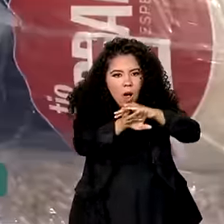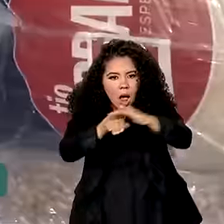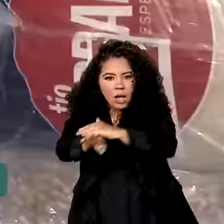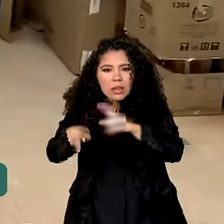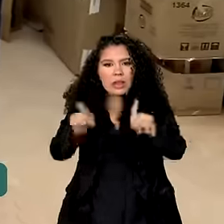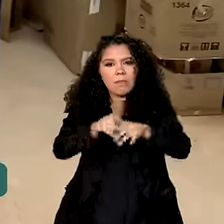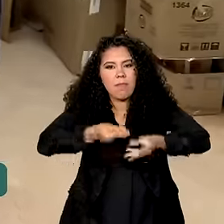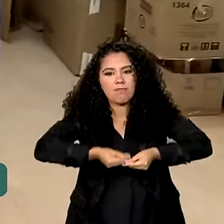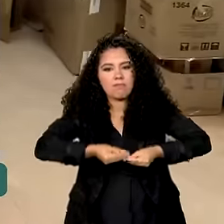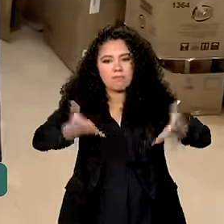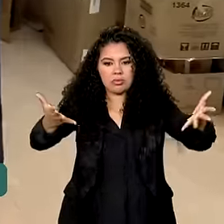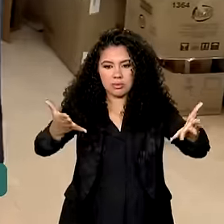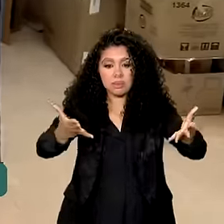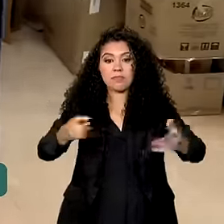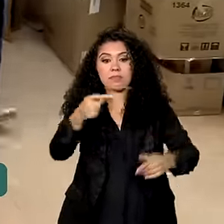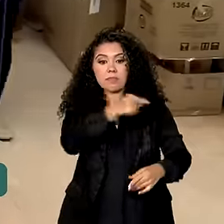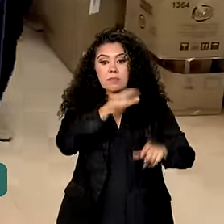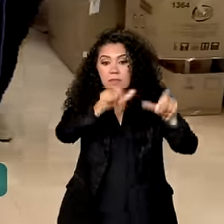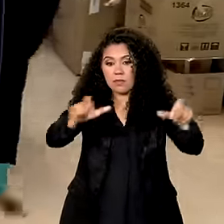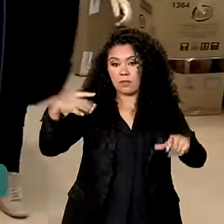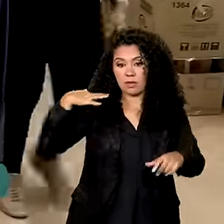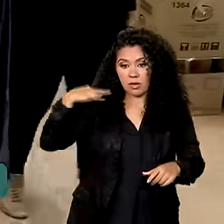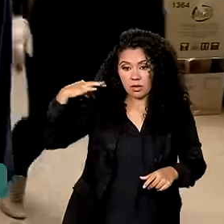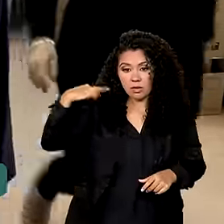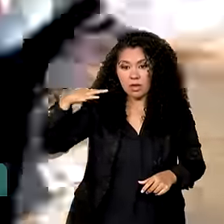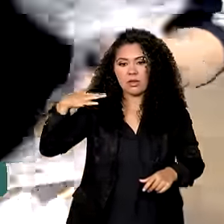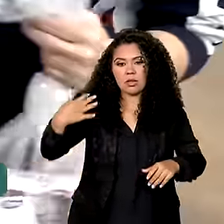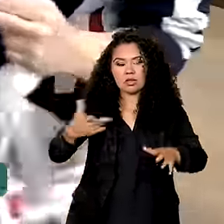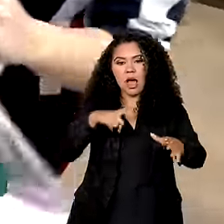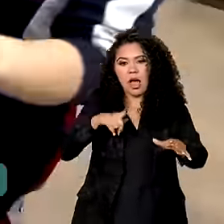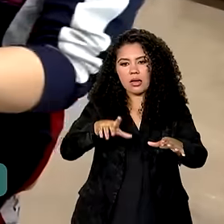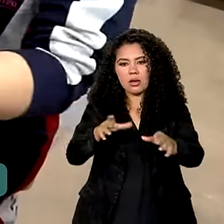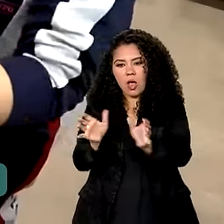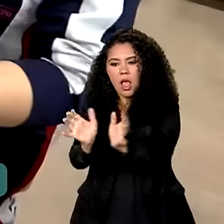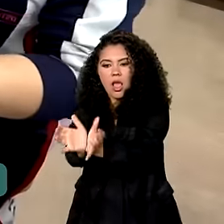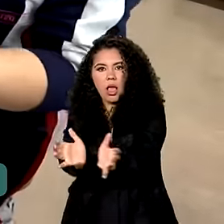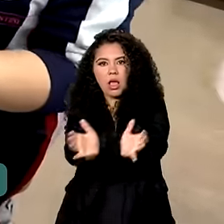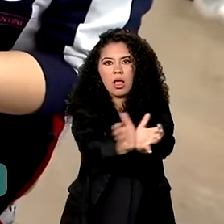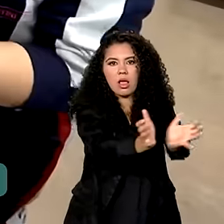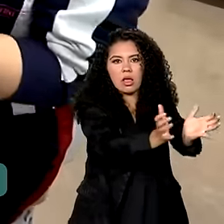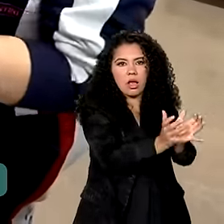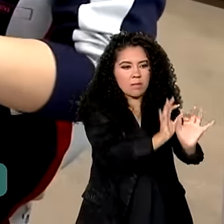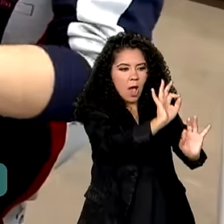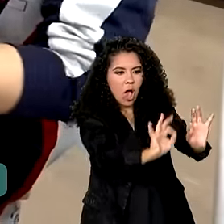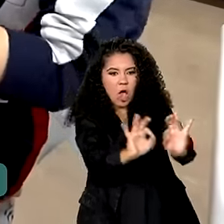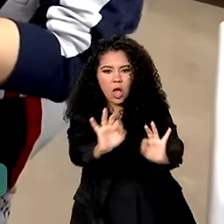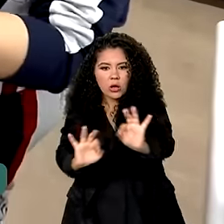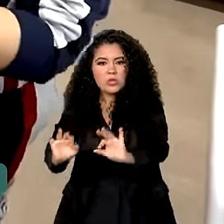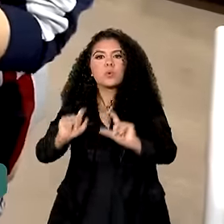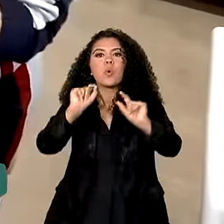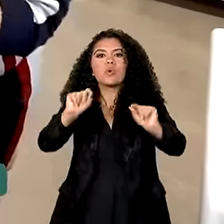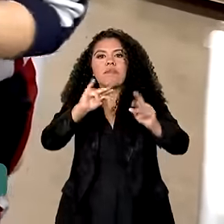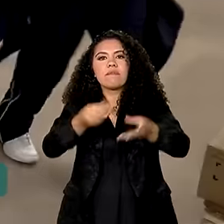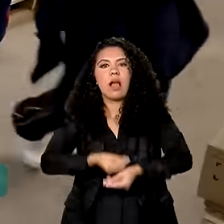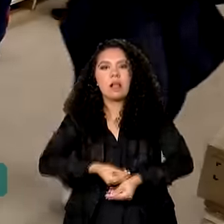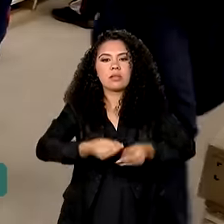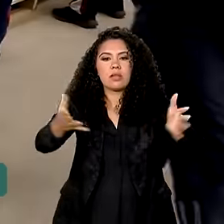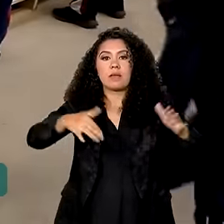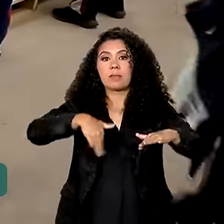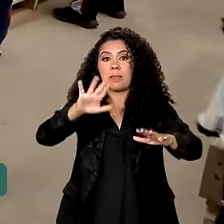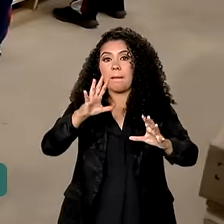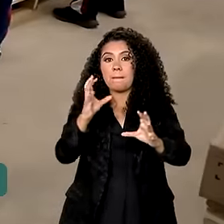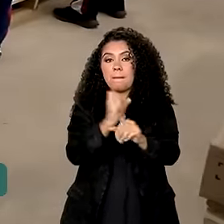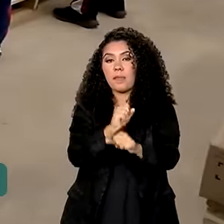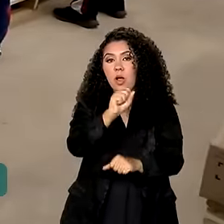doados. Voluntários se dividem para separar o que vai ser enviado às famílias dos mais de 800 abrigos